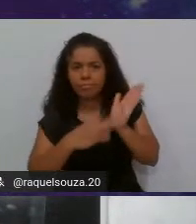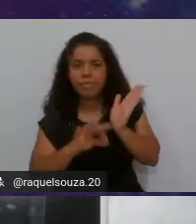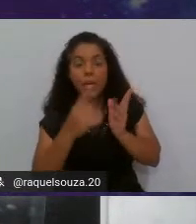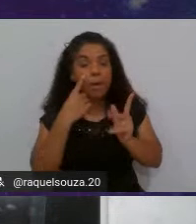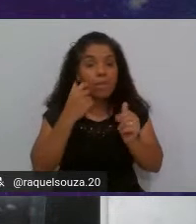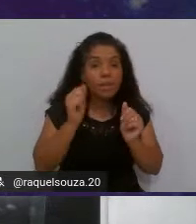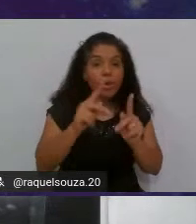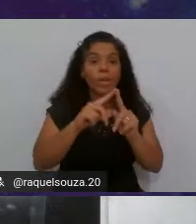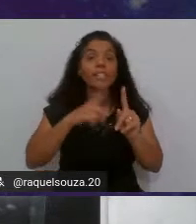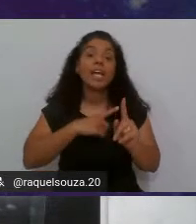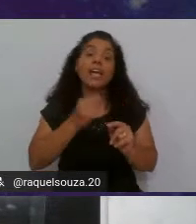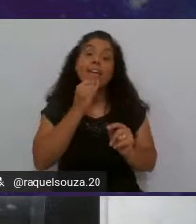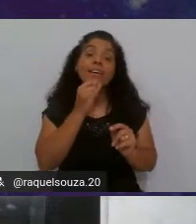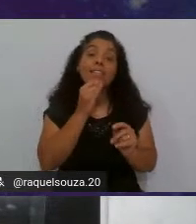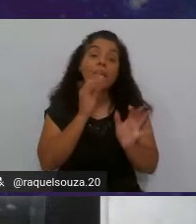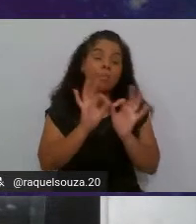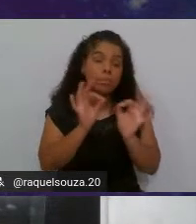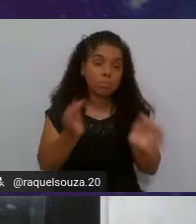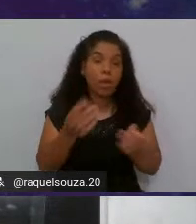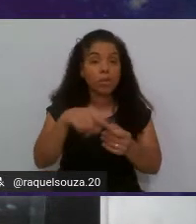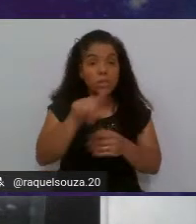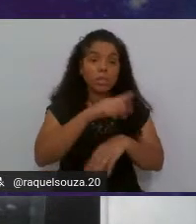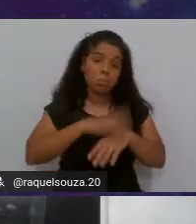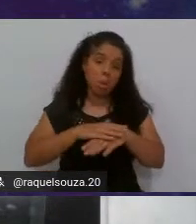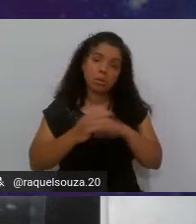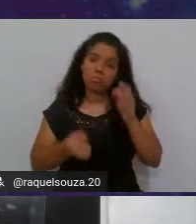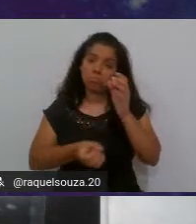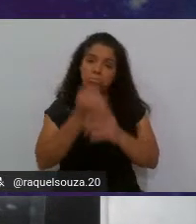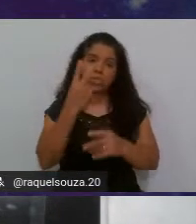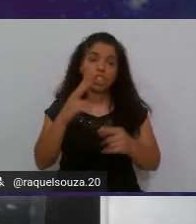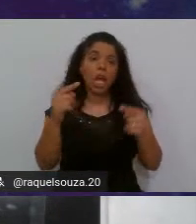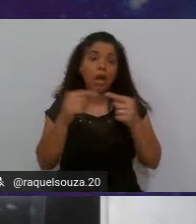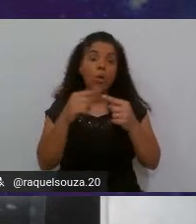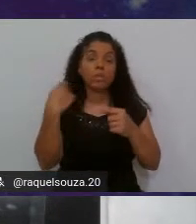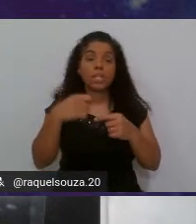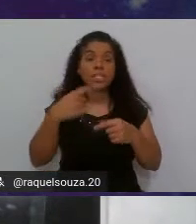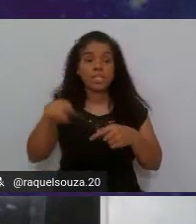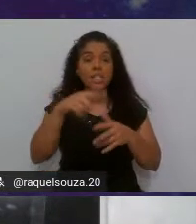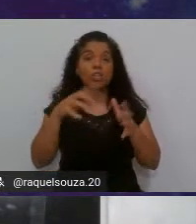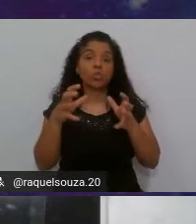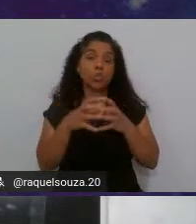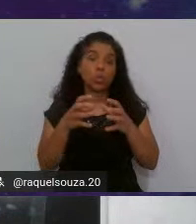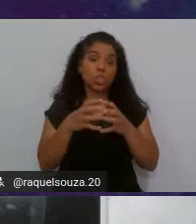com exemplos básicos, mas vocês podem criar de acordo com a necessidade do time.